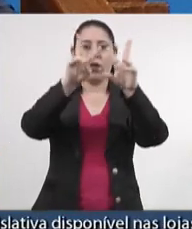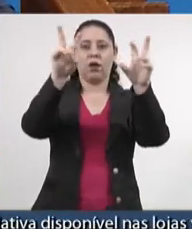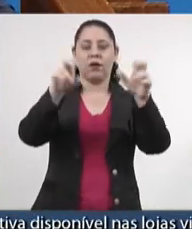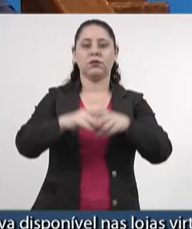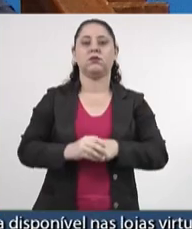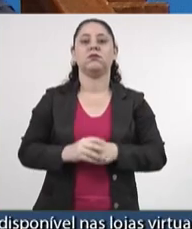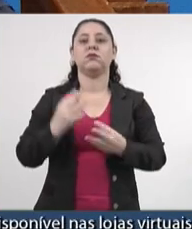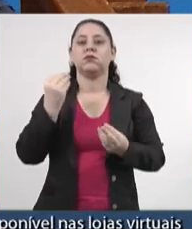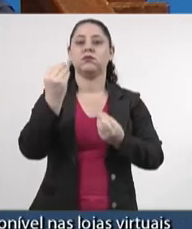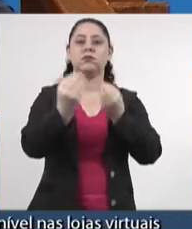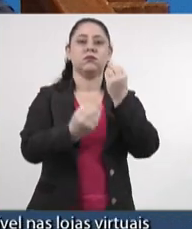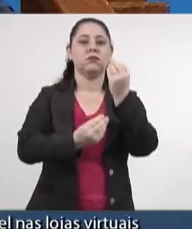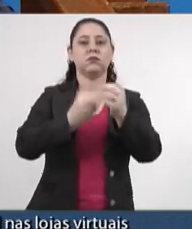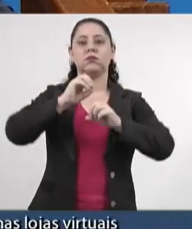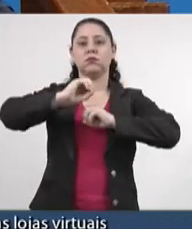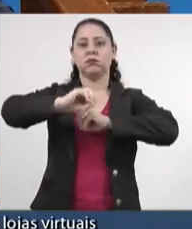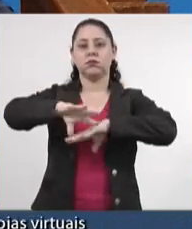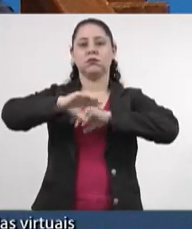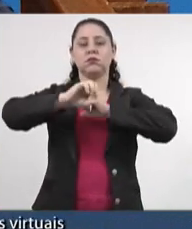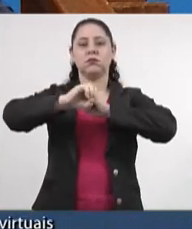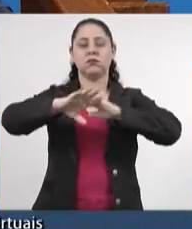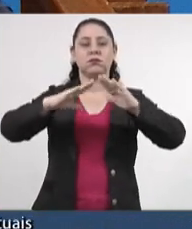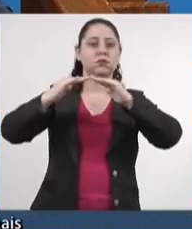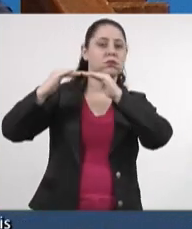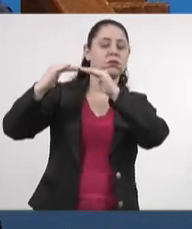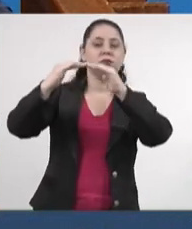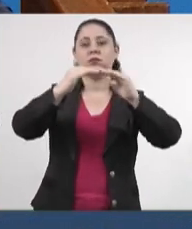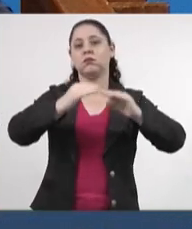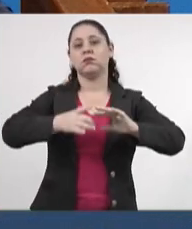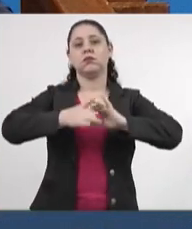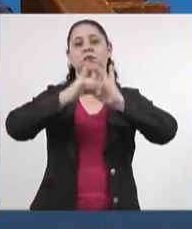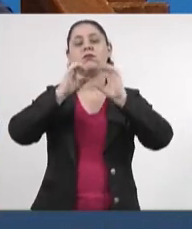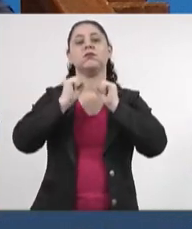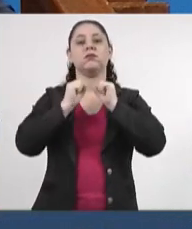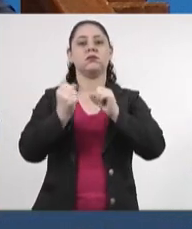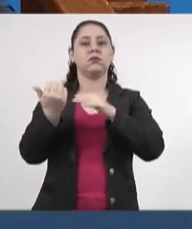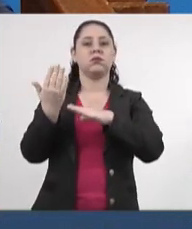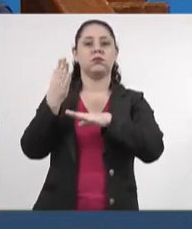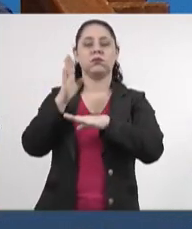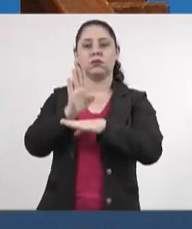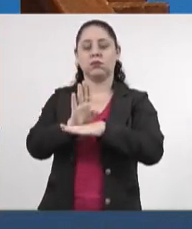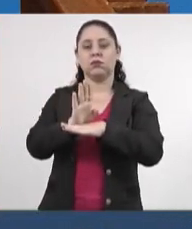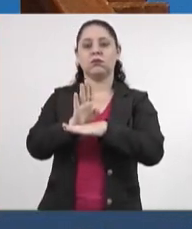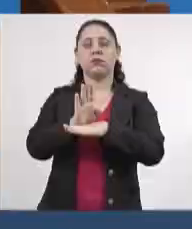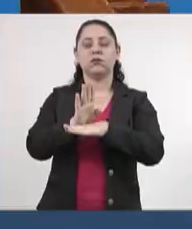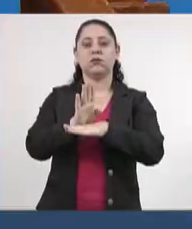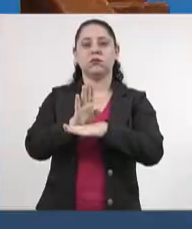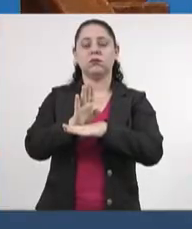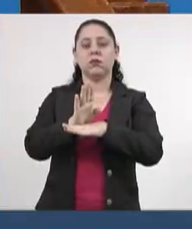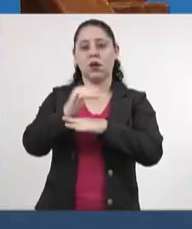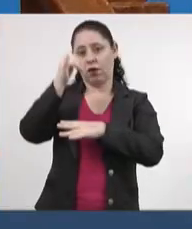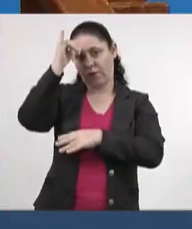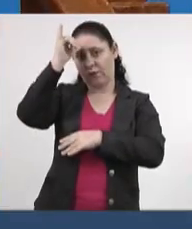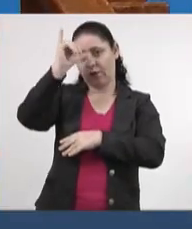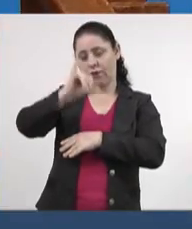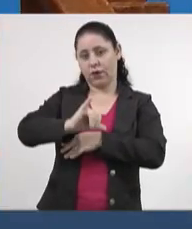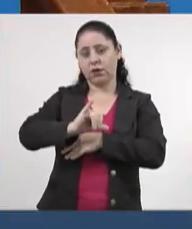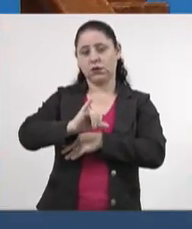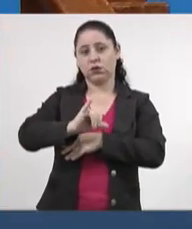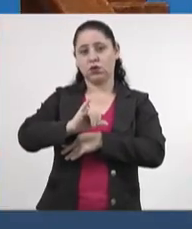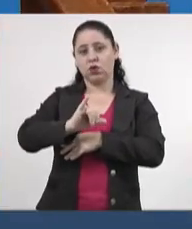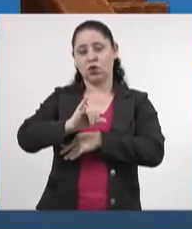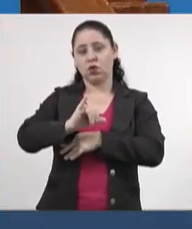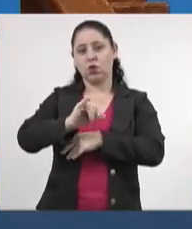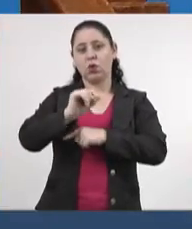Como a educação para a democracia pode colaborar para que evitem os atos